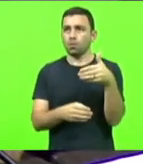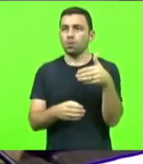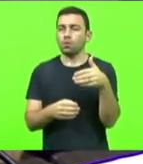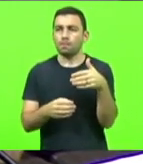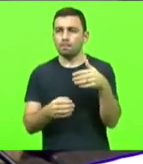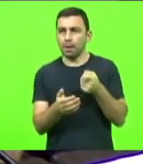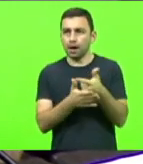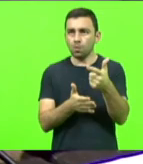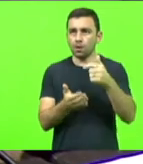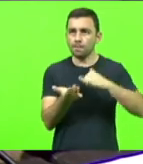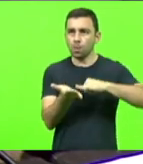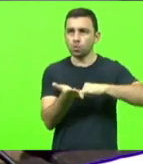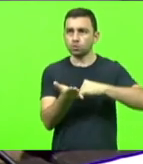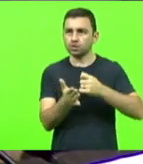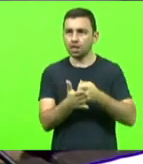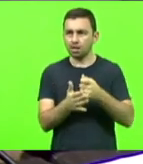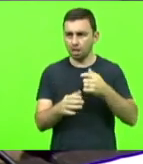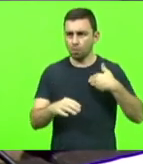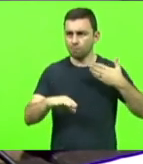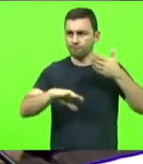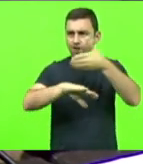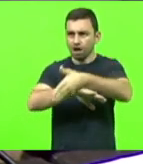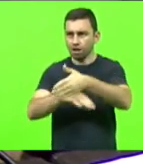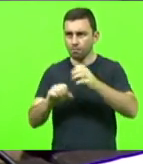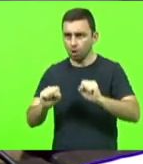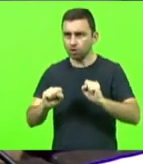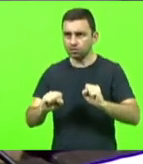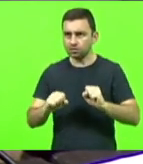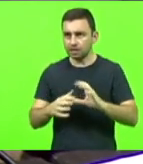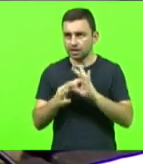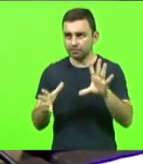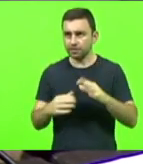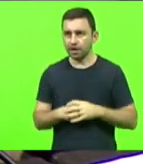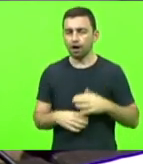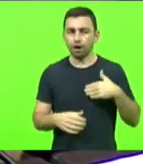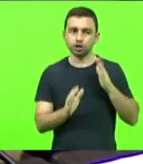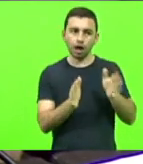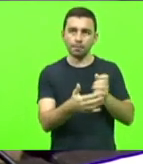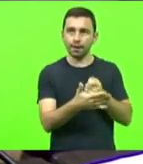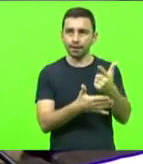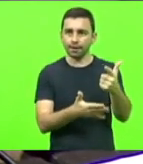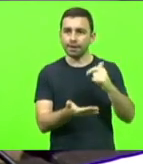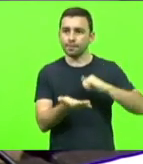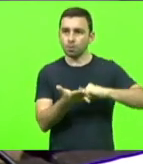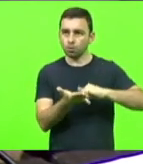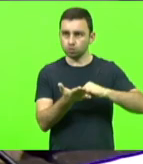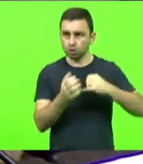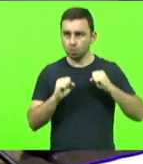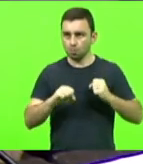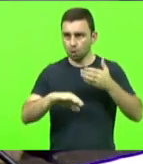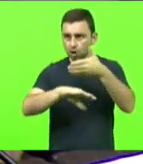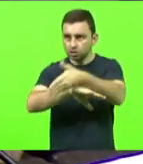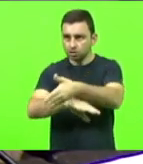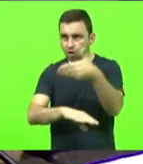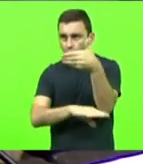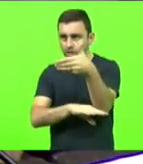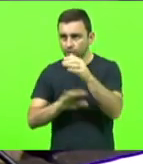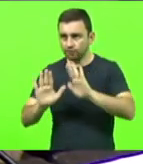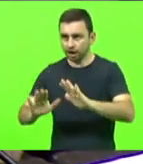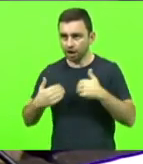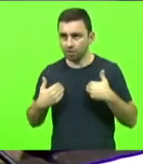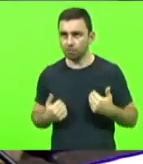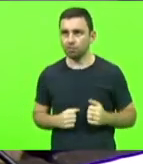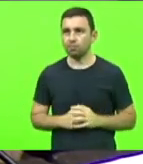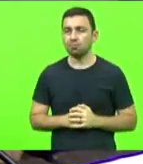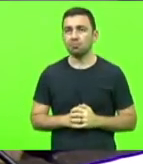catarinense, eu posso me hospedar lá? Eu posso chegar lá e dizer, olha, eu já paguei meus impostos, eu quero me hospedar aí? Eu fiquei curioso,